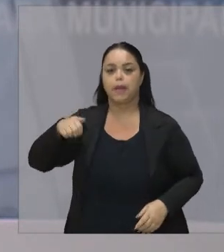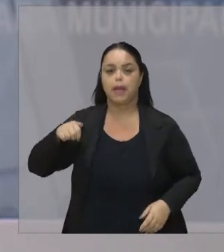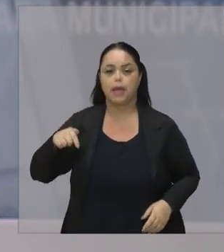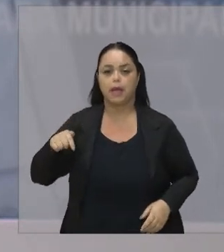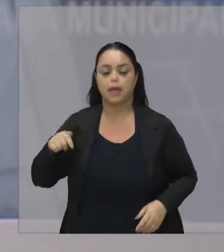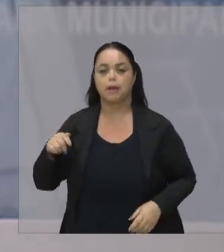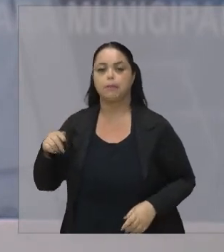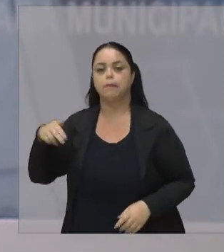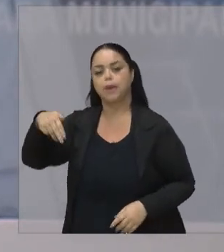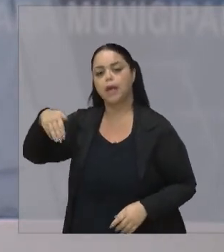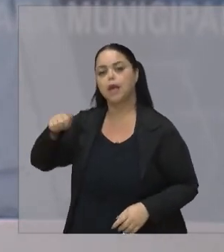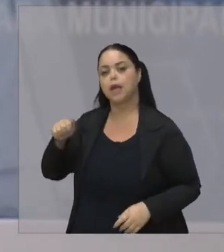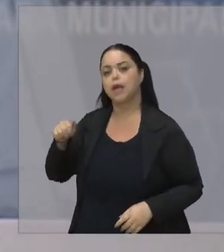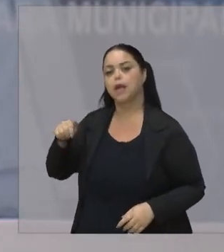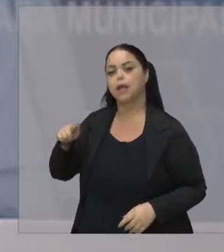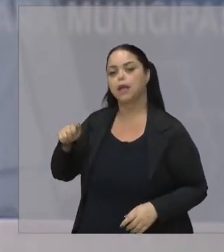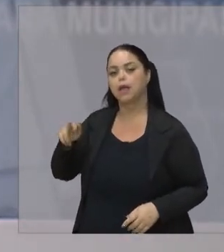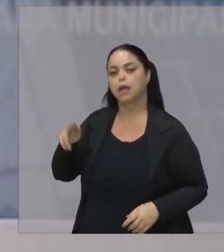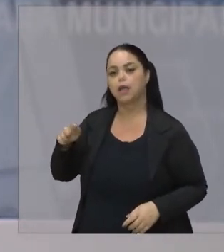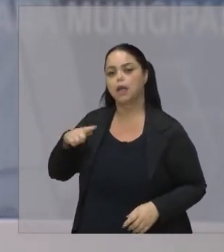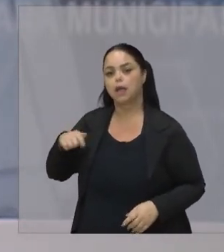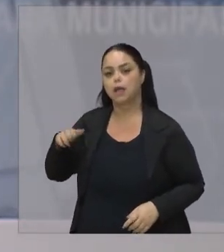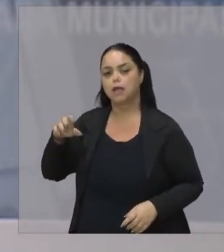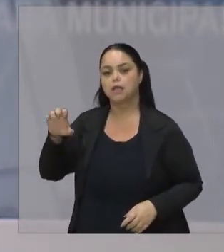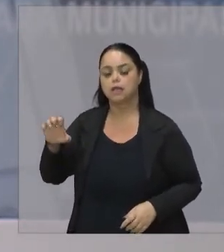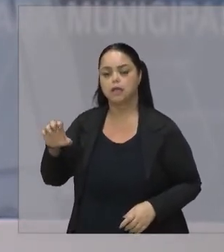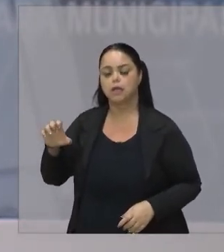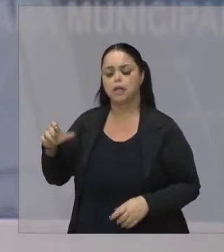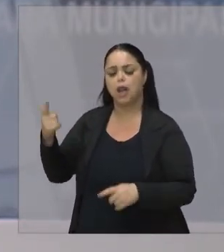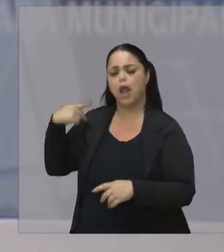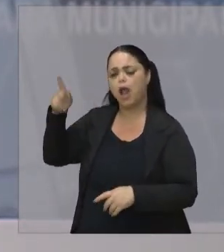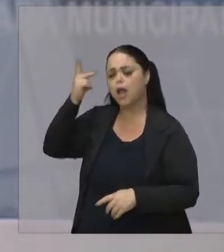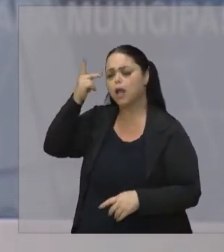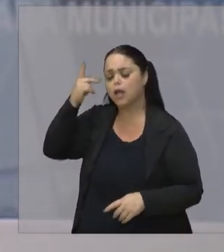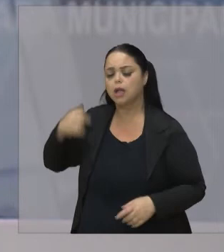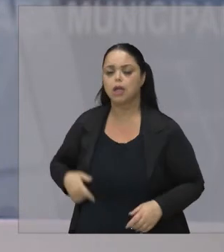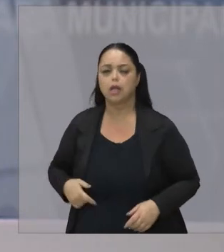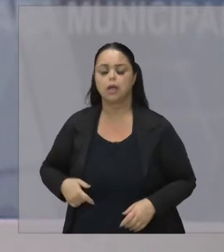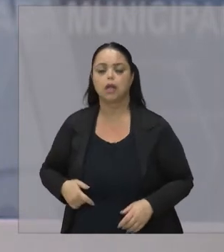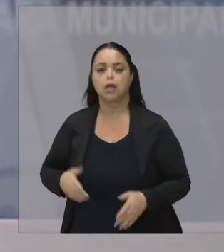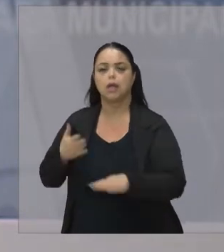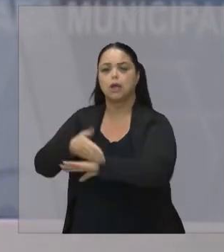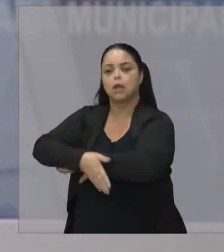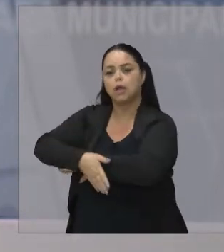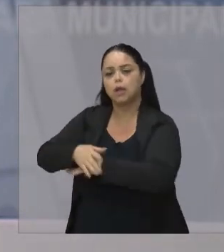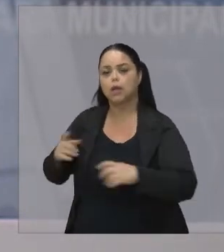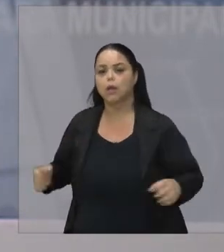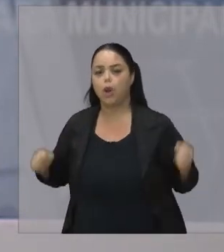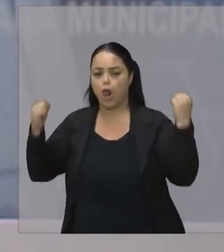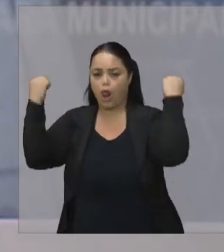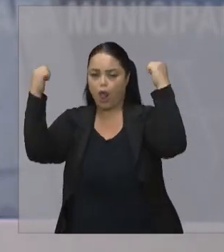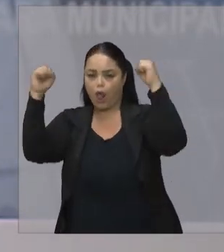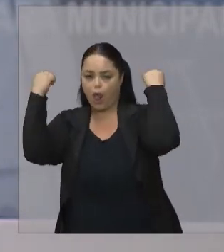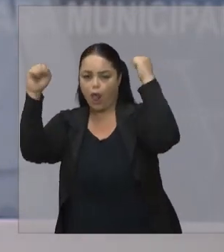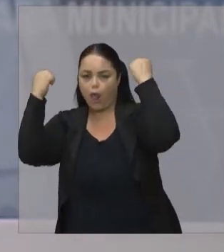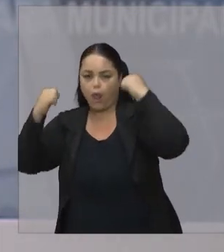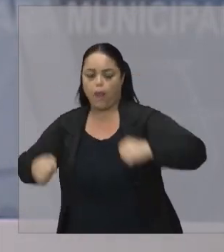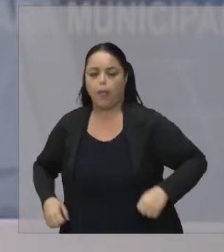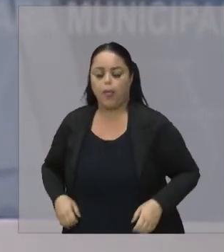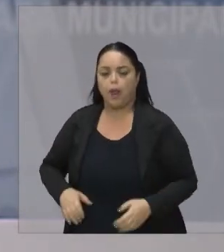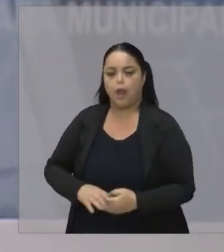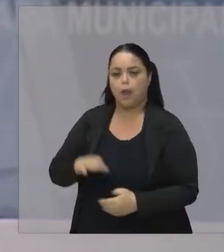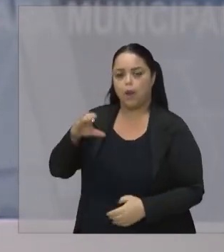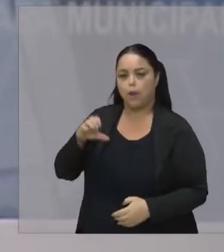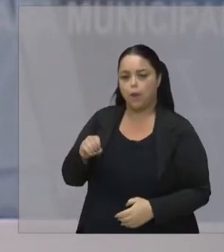semana Lembrei Daniel Foi um momento mágico Para mim Eu estava ingressando No Conselho Regional De Educação Física O qual as pessoas